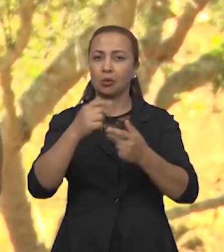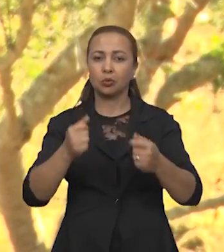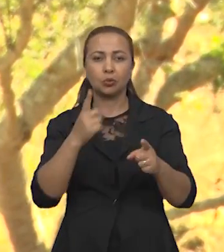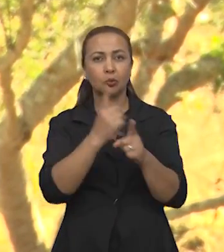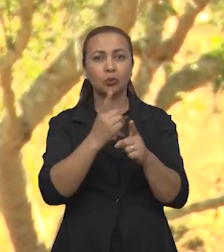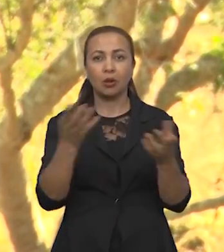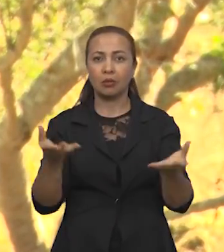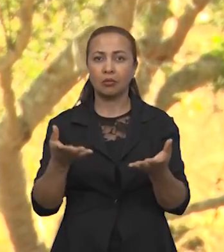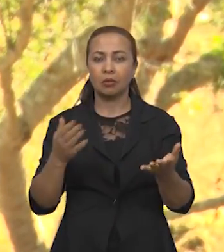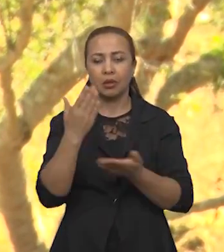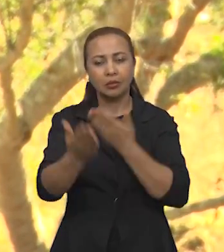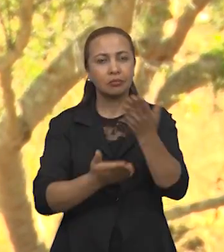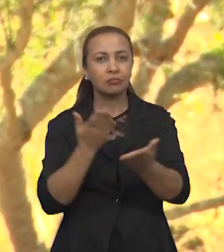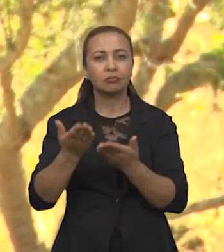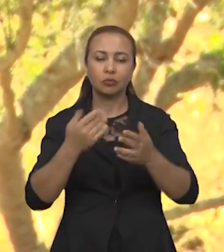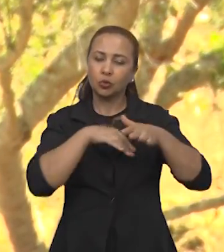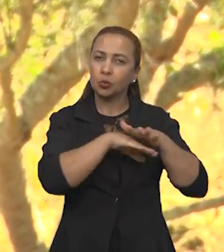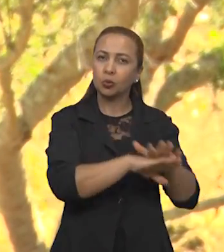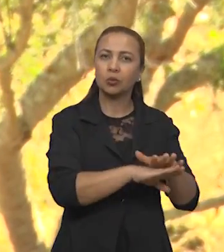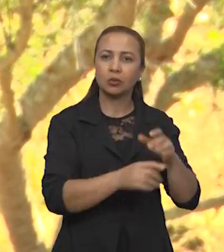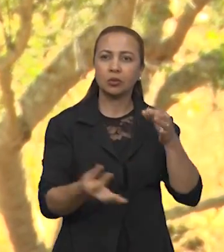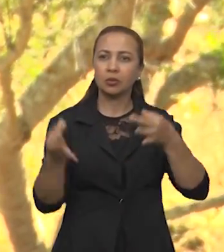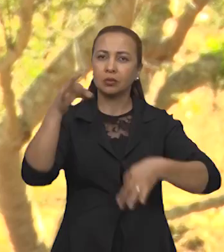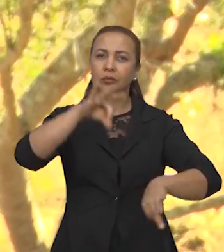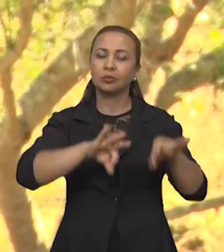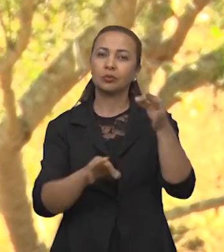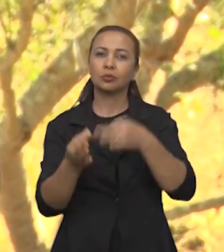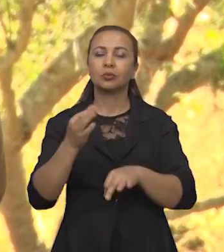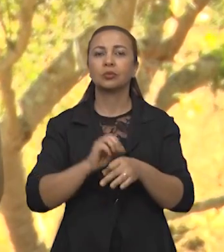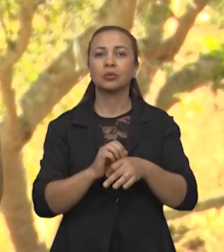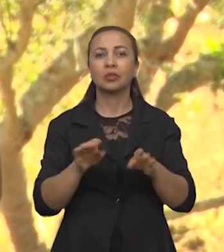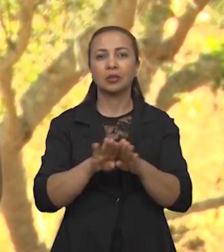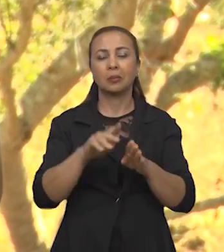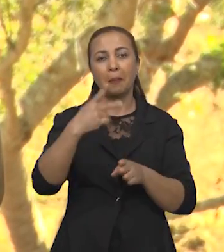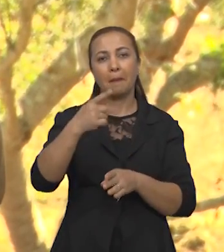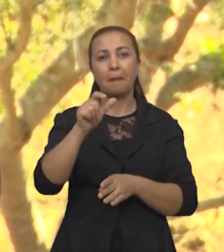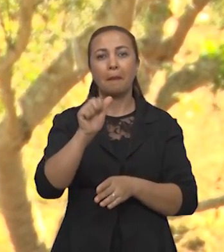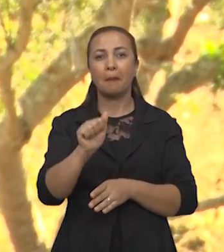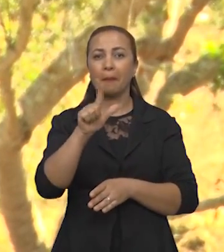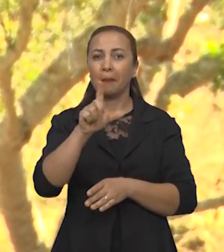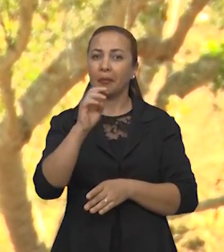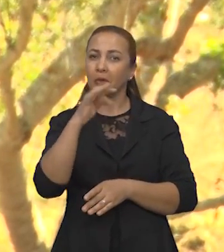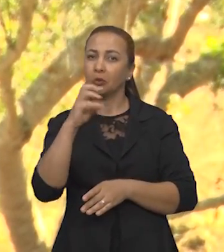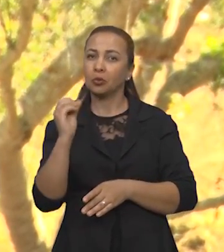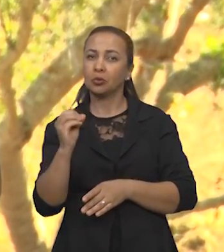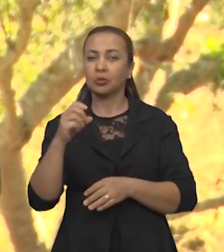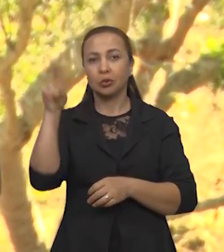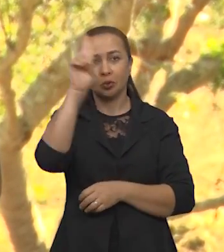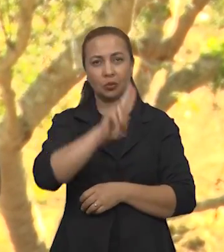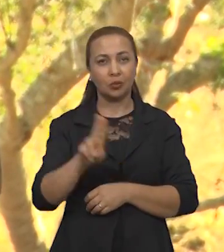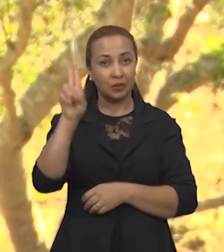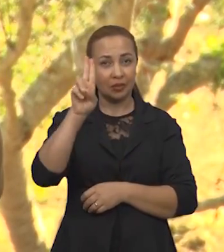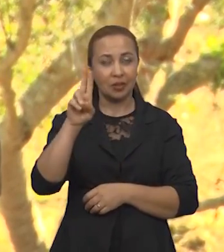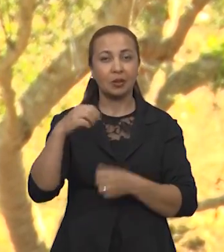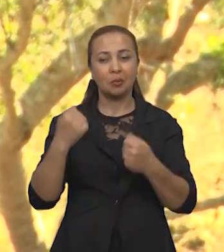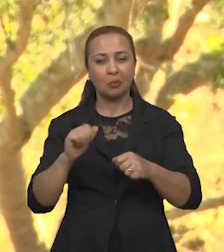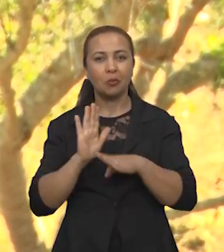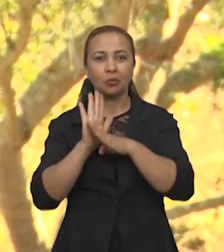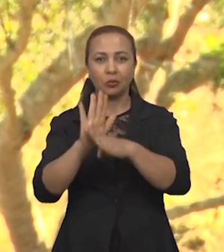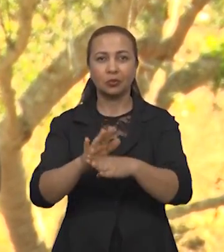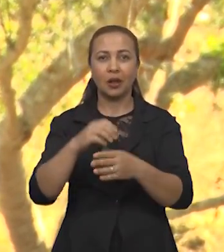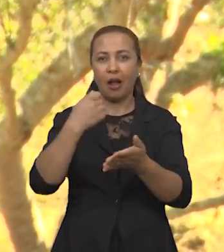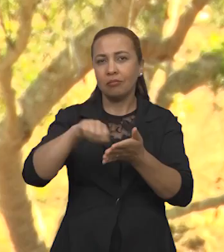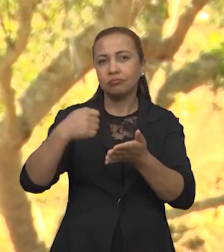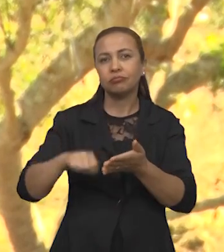descoberto até agora é tratado e guardado no Laboratório de Arqueologia e Paleontologia da Universidade e pode